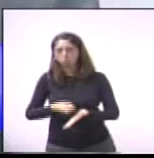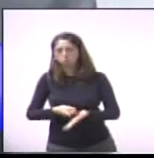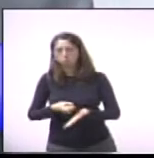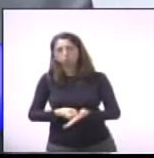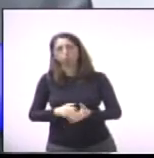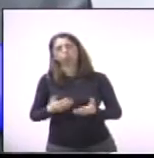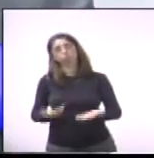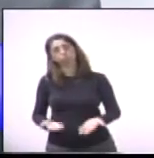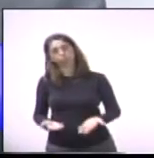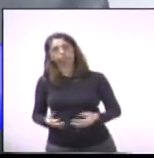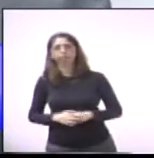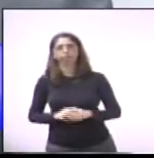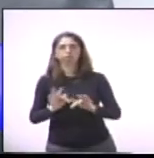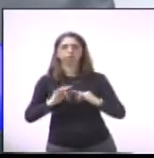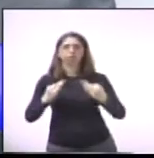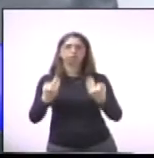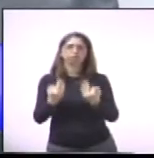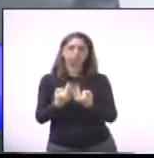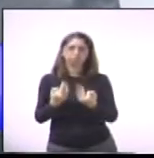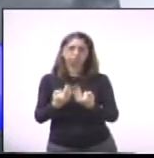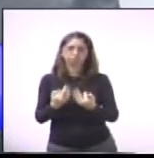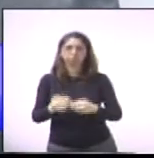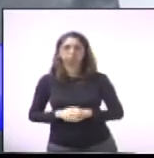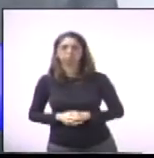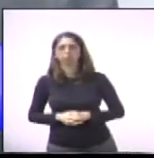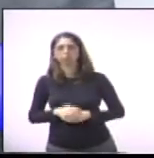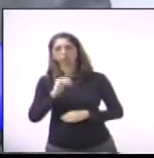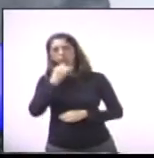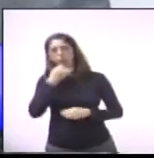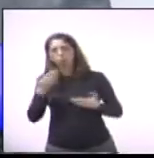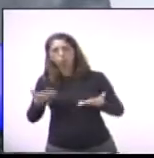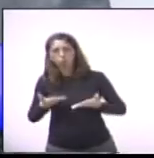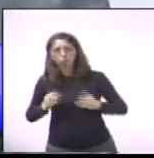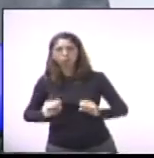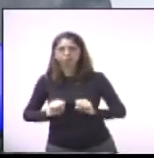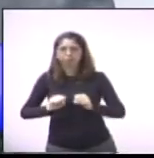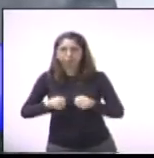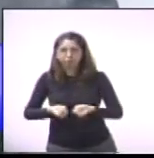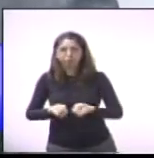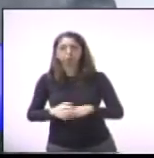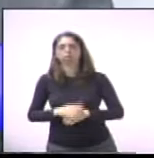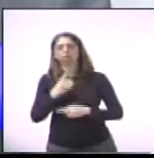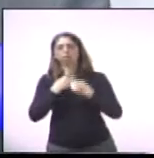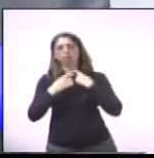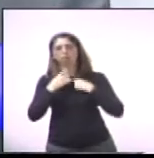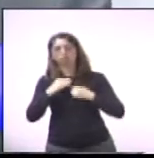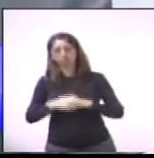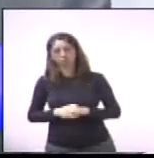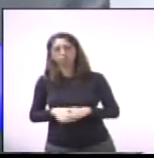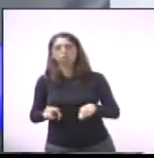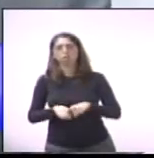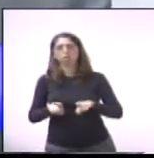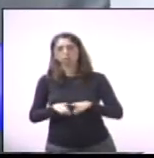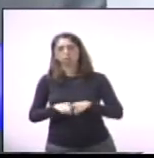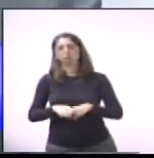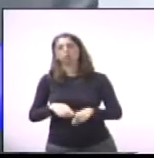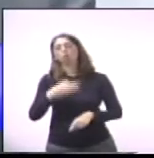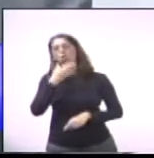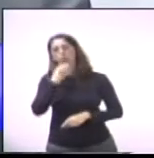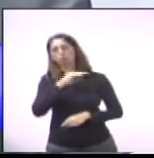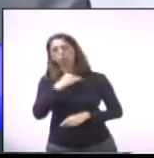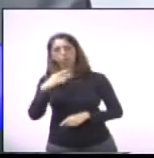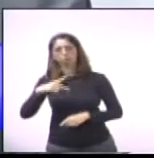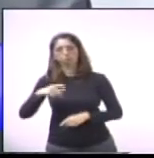e o que Paulo também siga a jornada dele em outro plano a partir de agora. Senhor presidente,